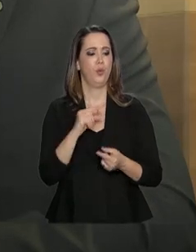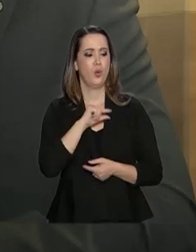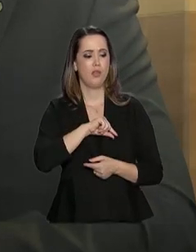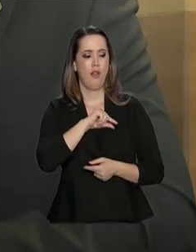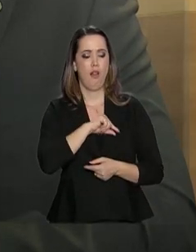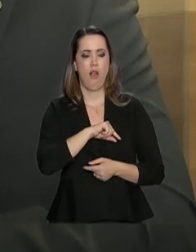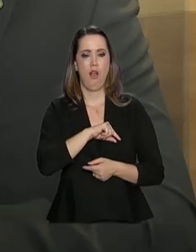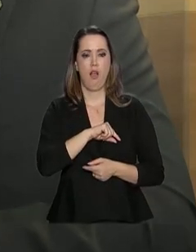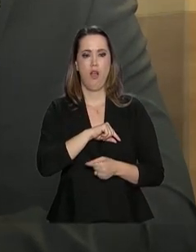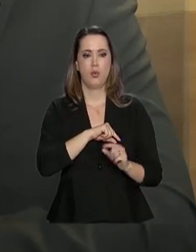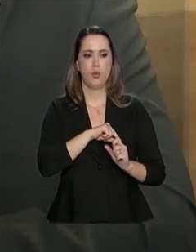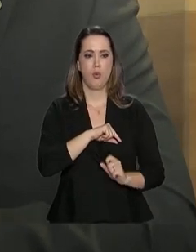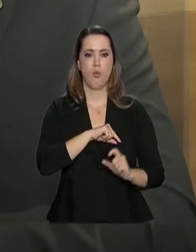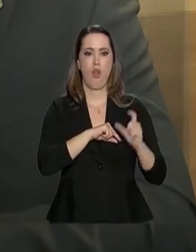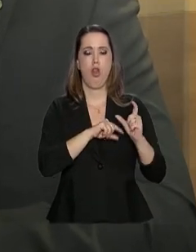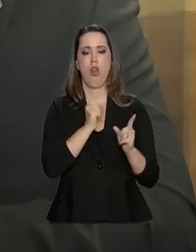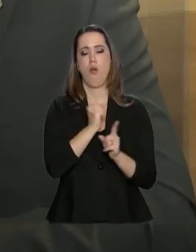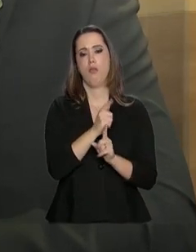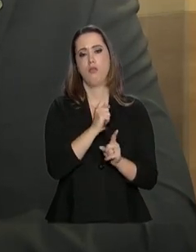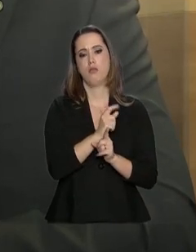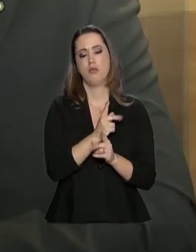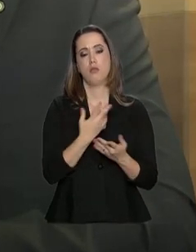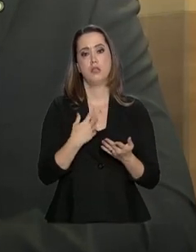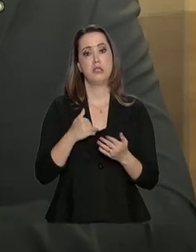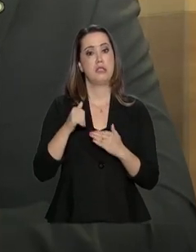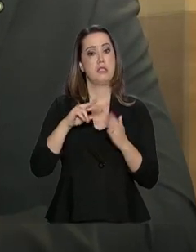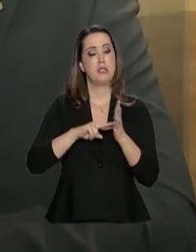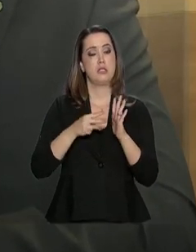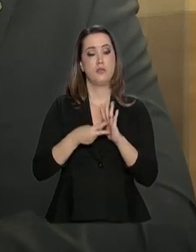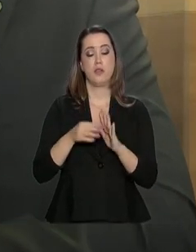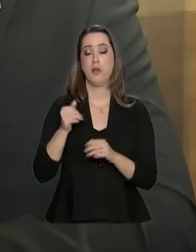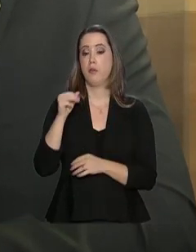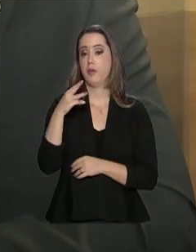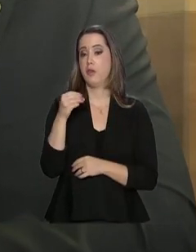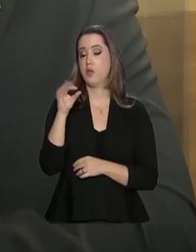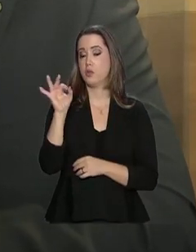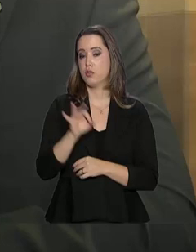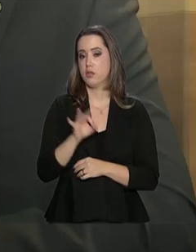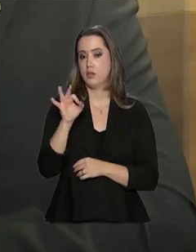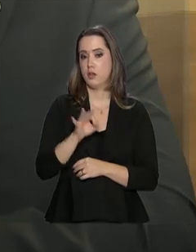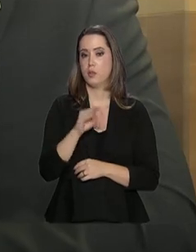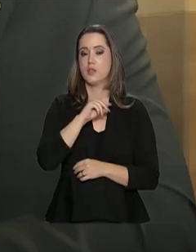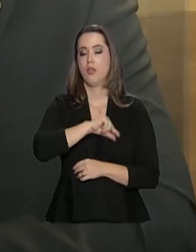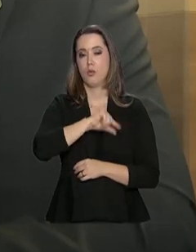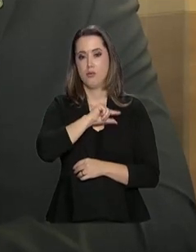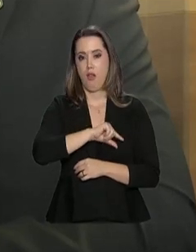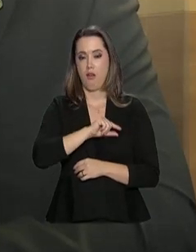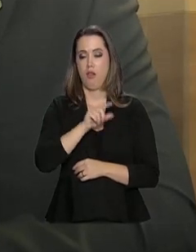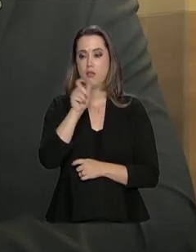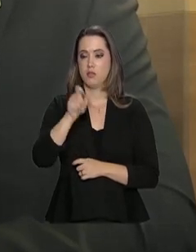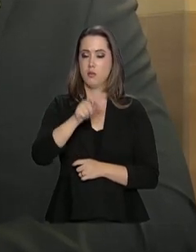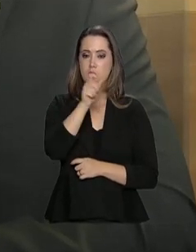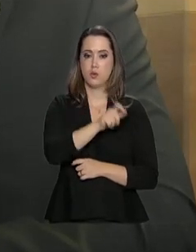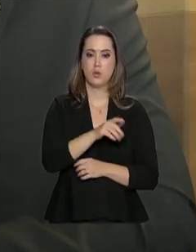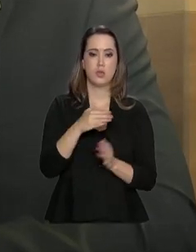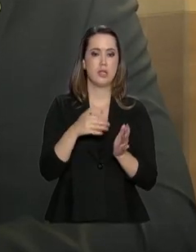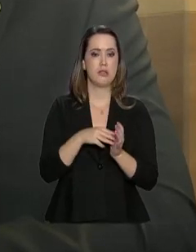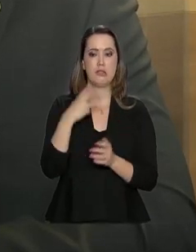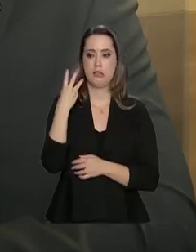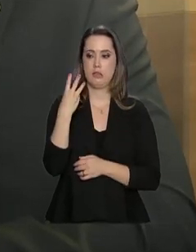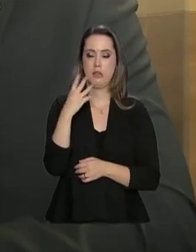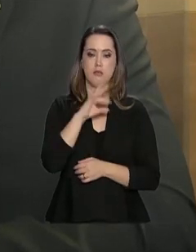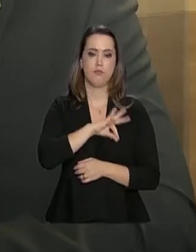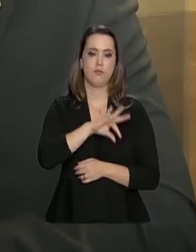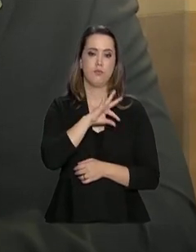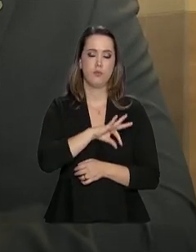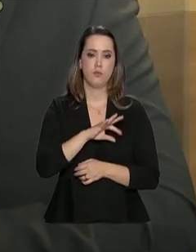é muito alta. O aluguel corresponde a mais de 30% da renda familiar, daquelas famílias que recebem até 3 salários